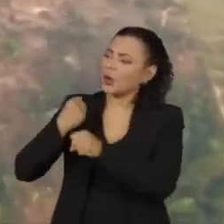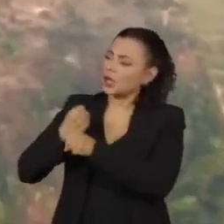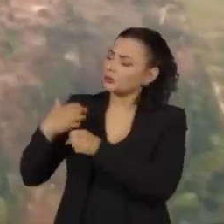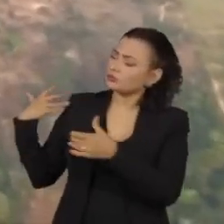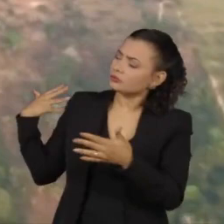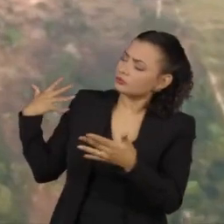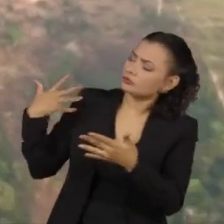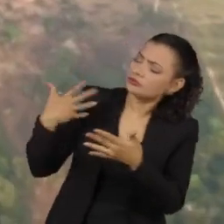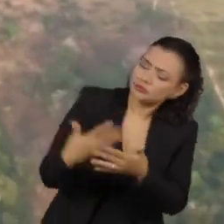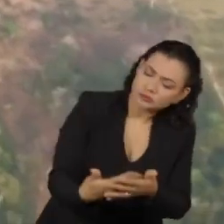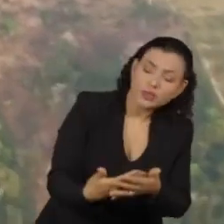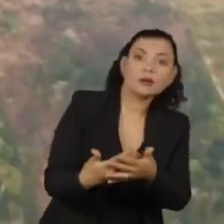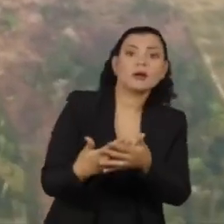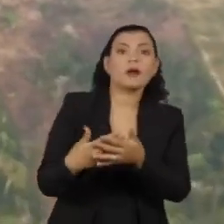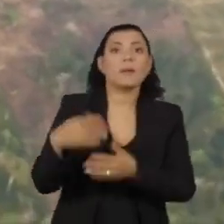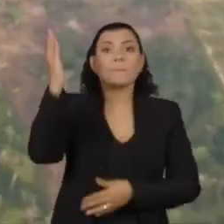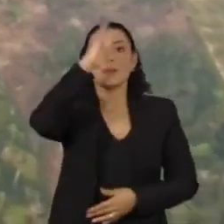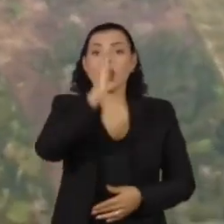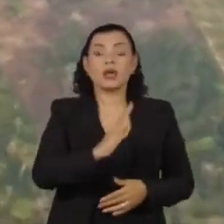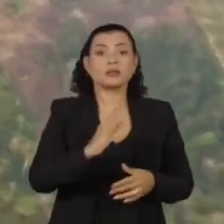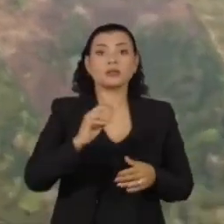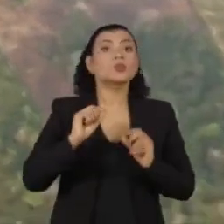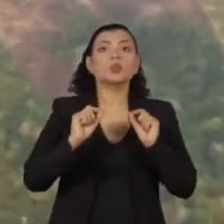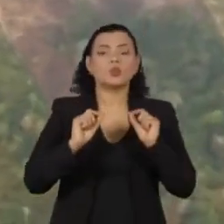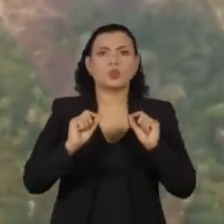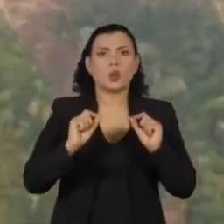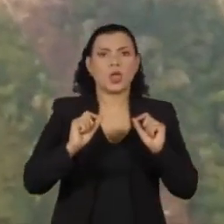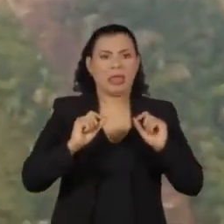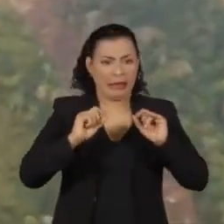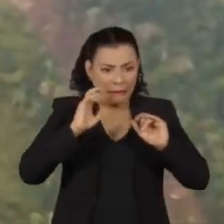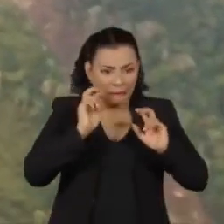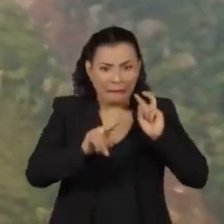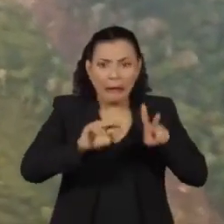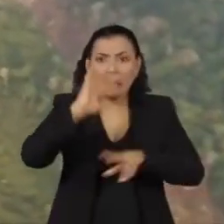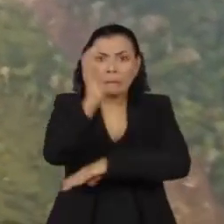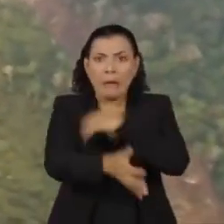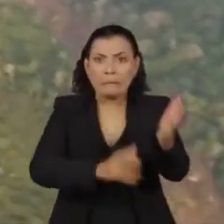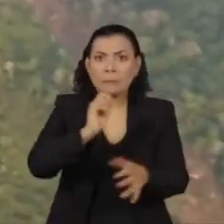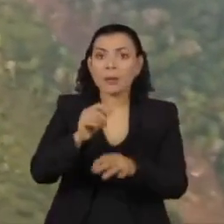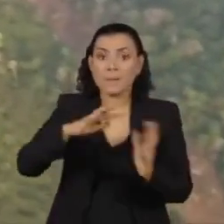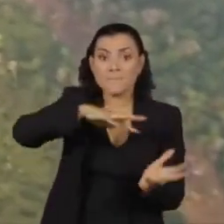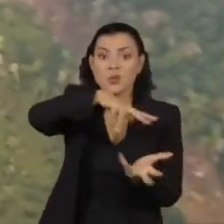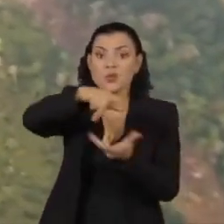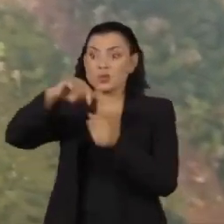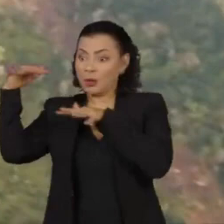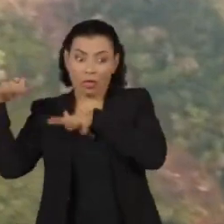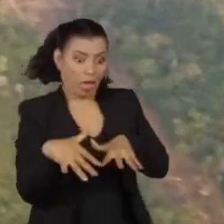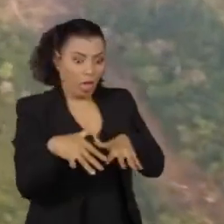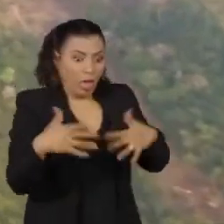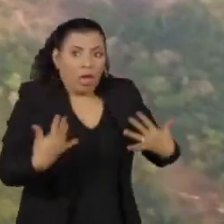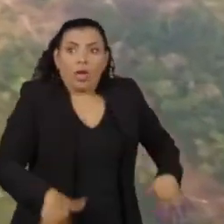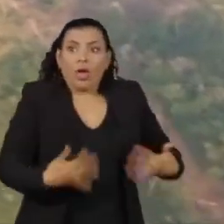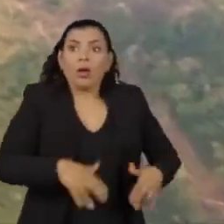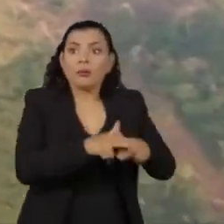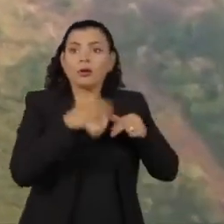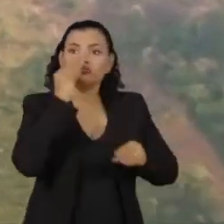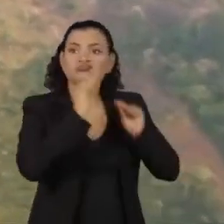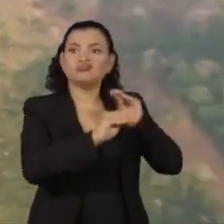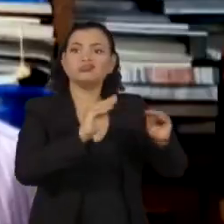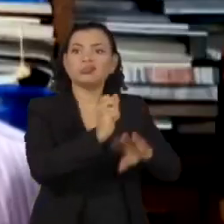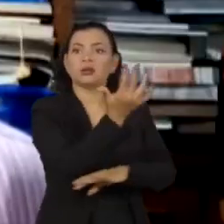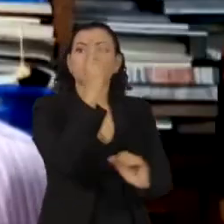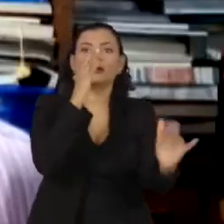o Brasil ocupou as manchetes internacionais, principalmente por causa do descaso com a política